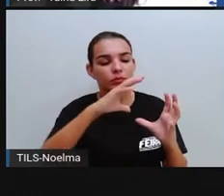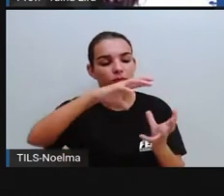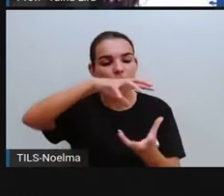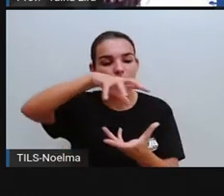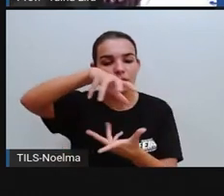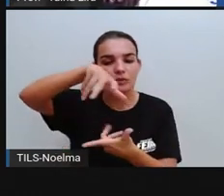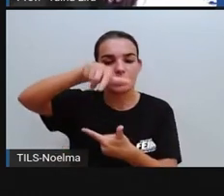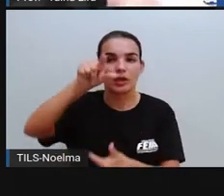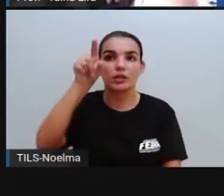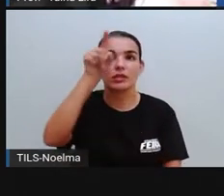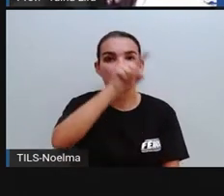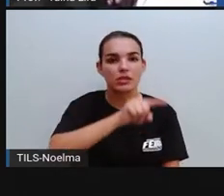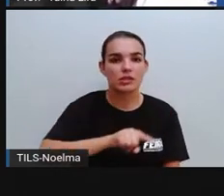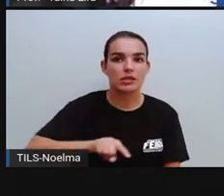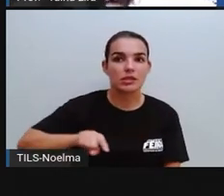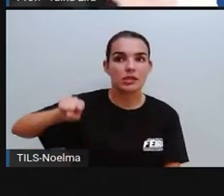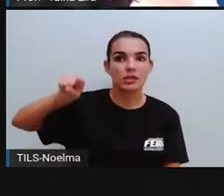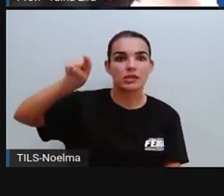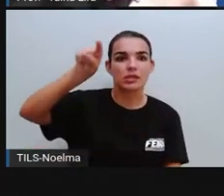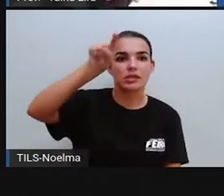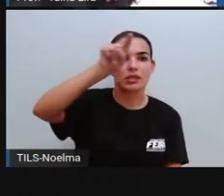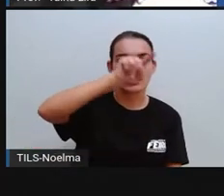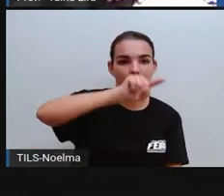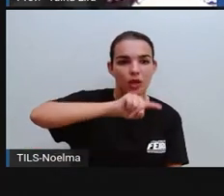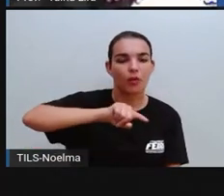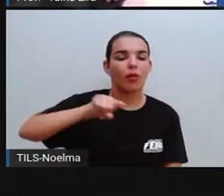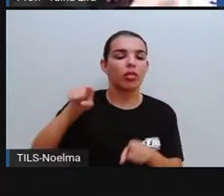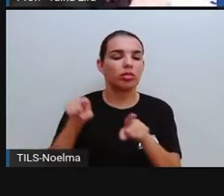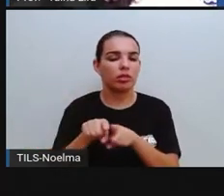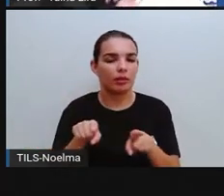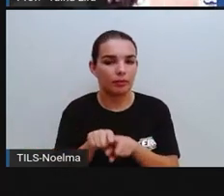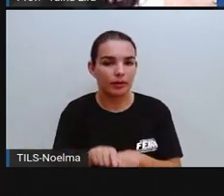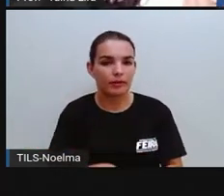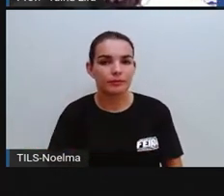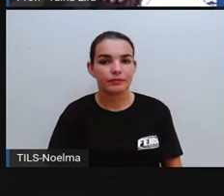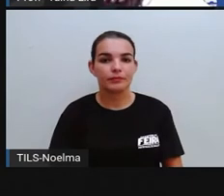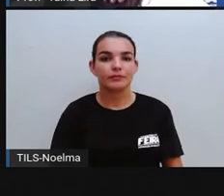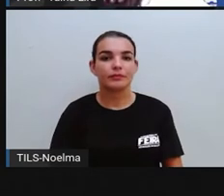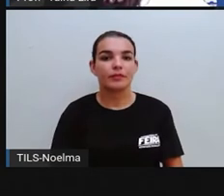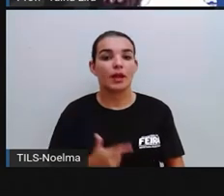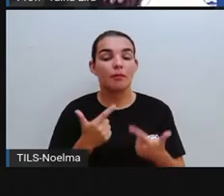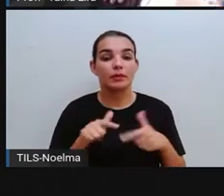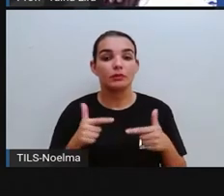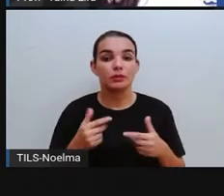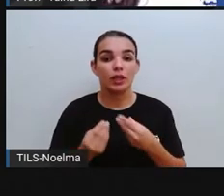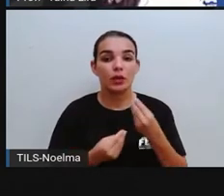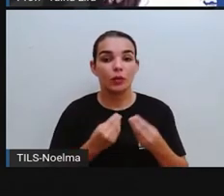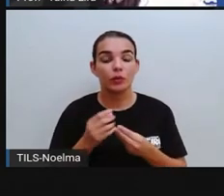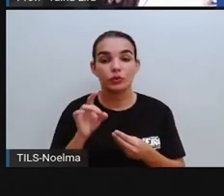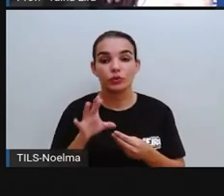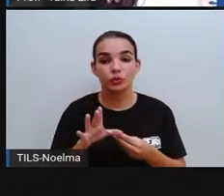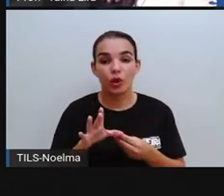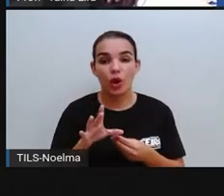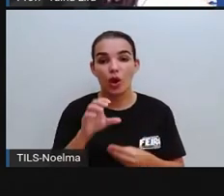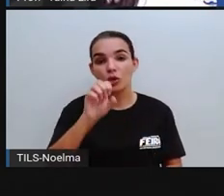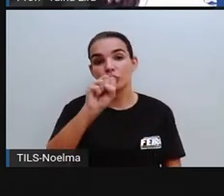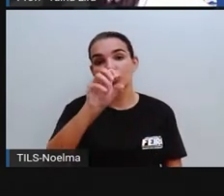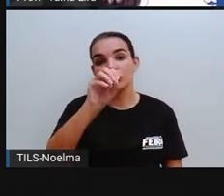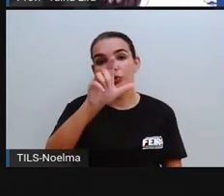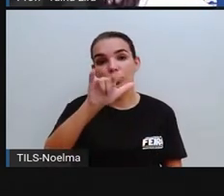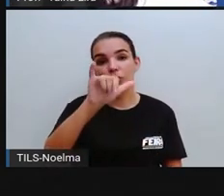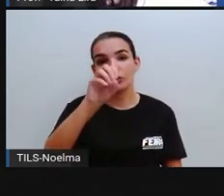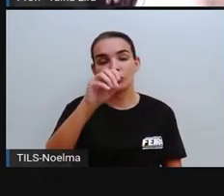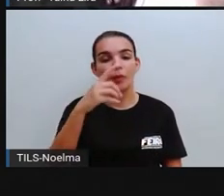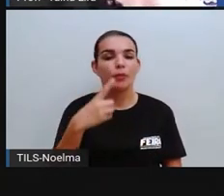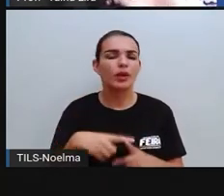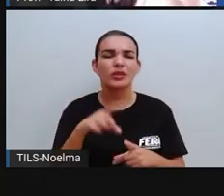por conta até do seu formato, ela é arredondada, mas ela não é um círculo, ela é um sólido, porque ela não tem uma única